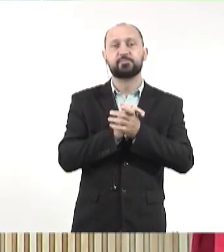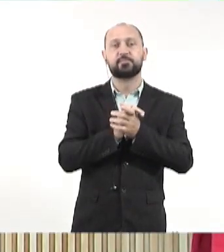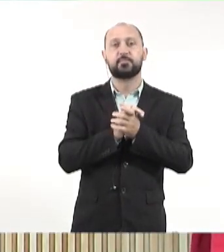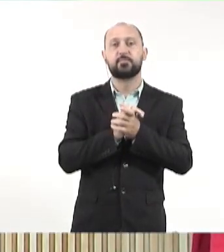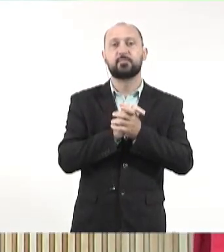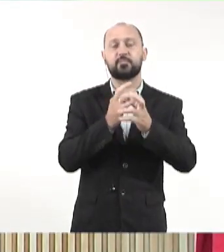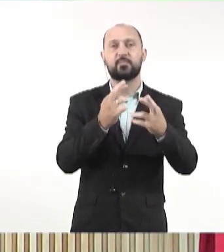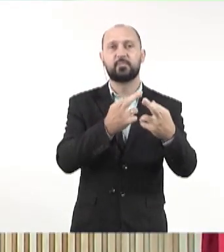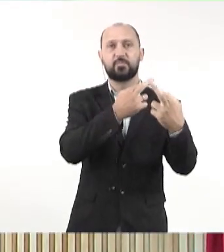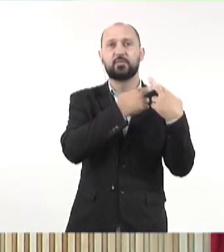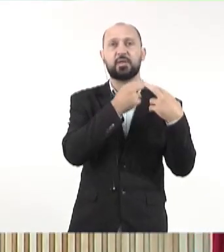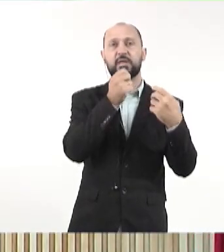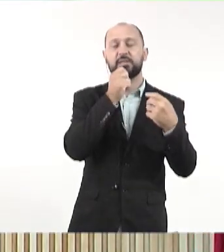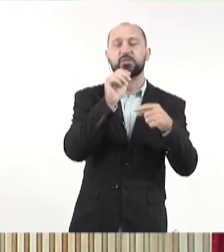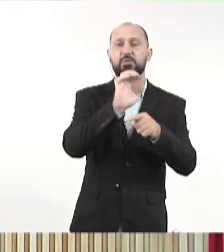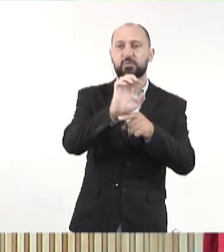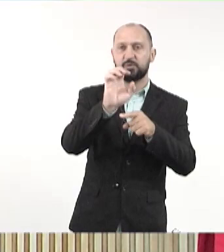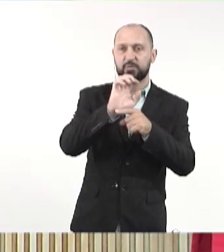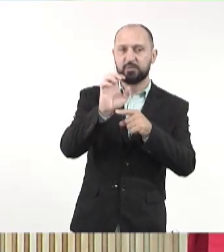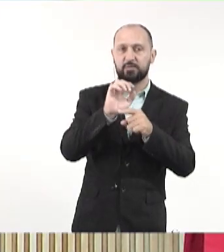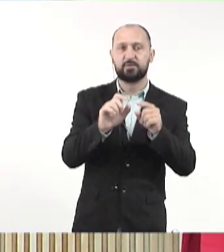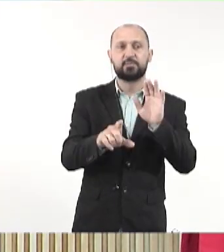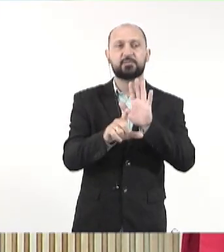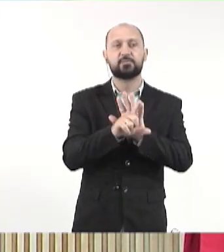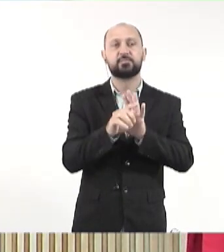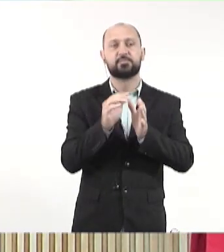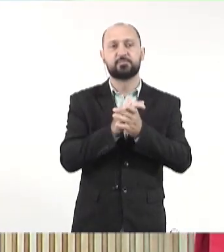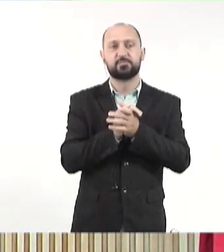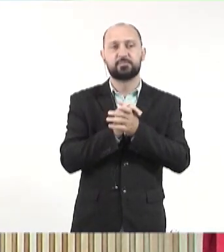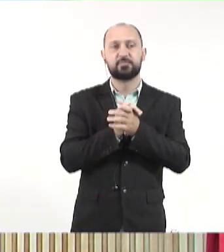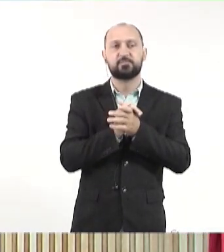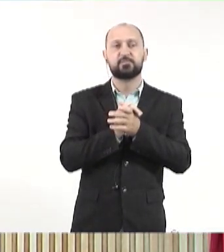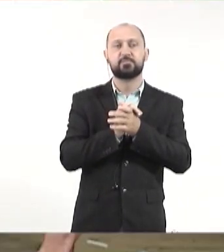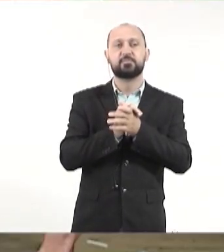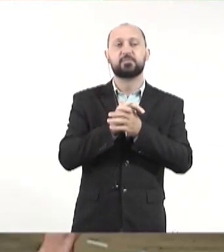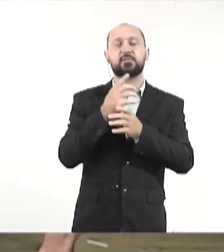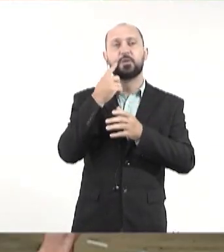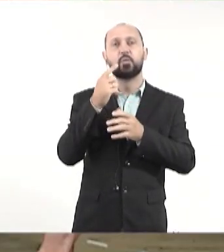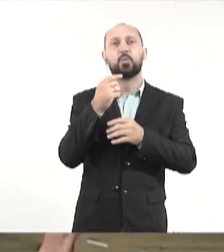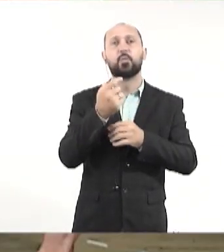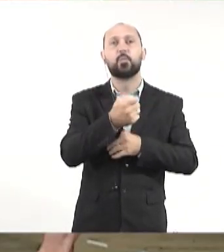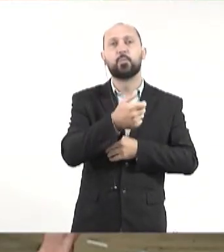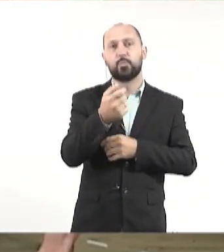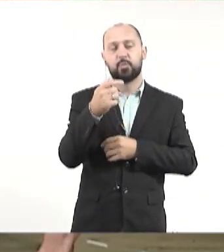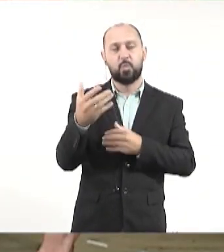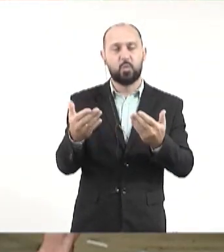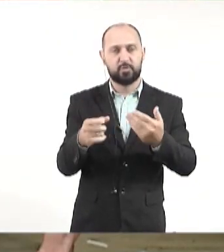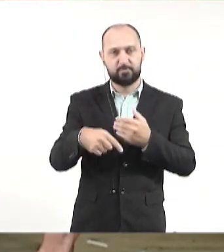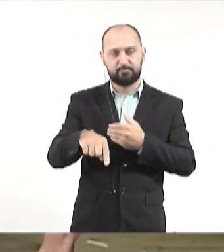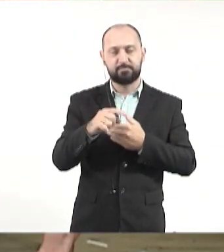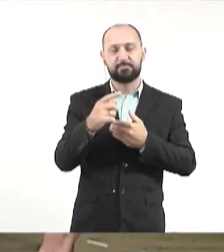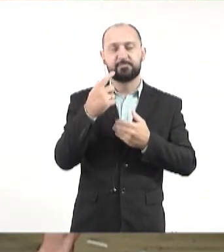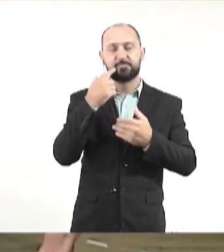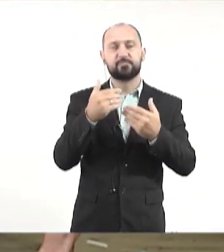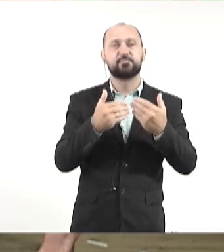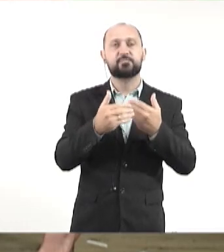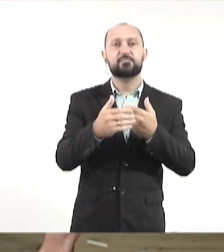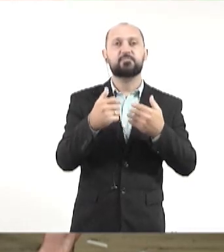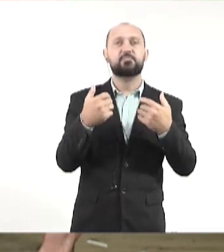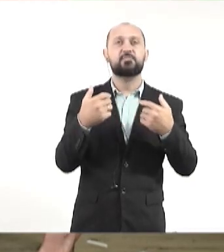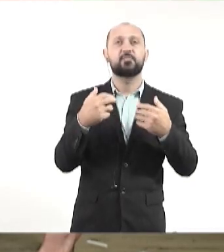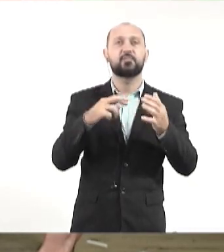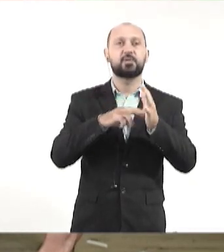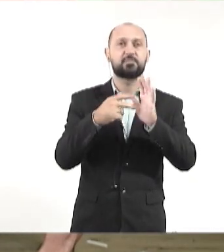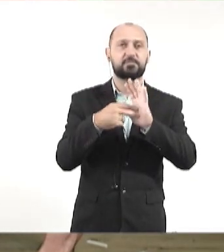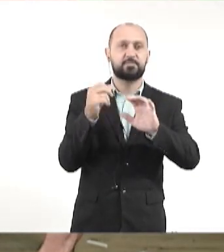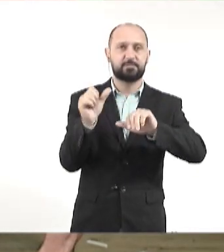competência residual dos Estados para legislar sobre o assunto, acho que talvez defigue um pouco menor do que atualmente é hoje, mas nesse